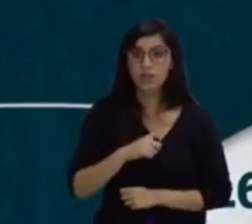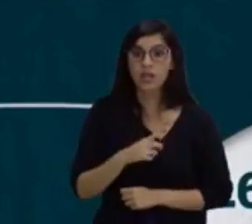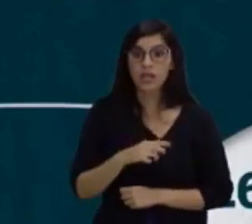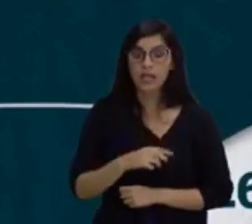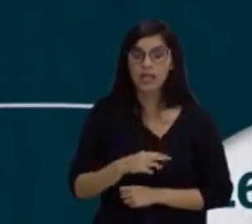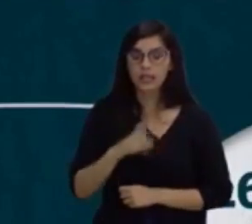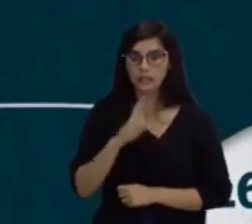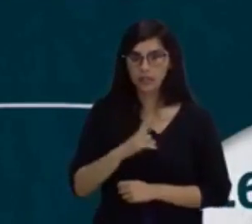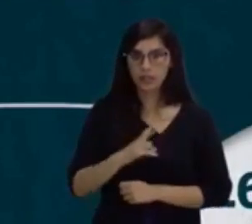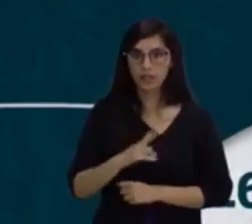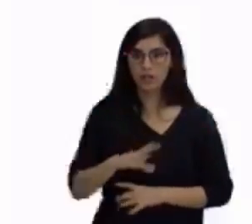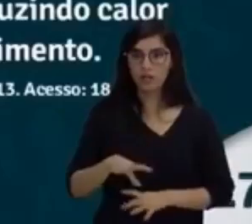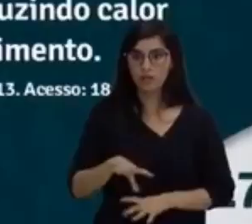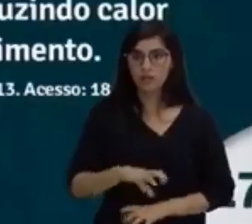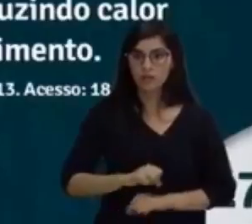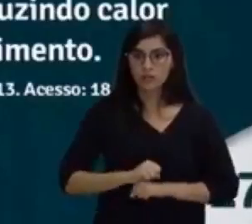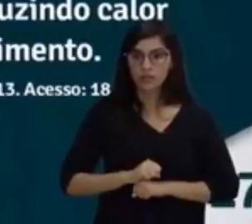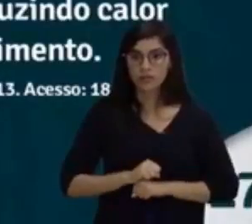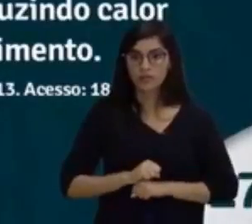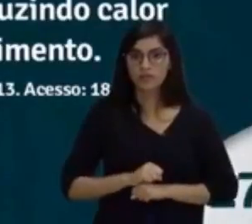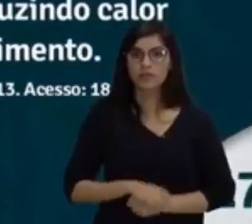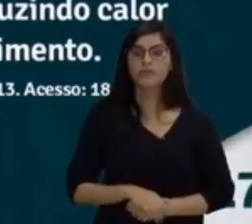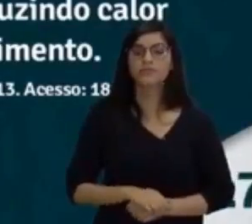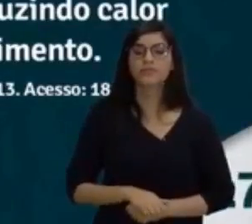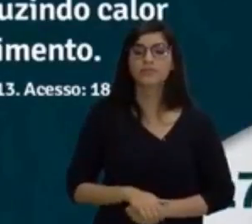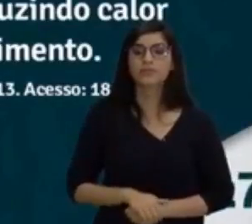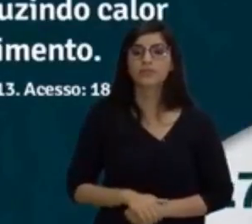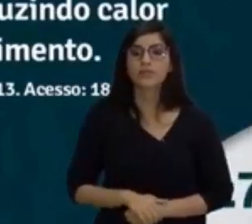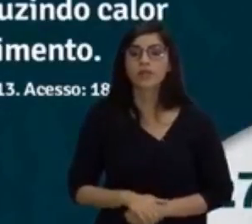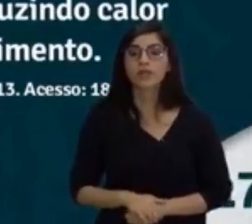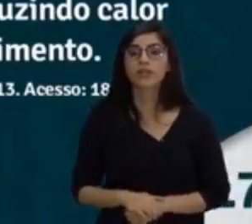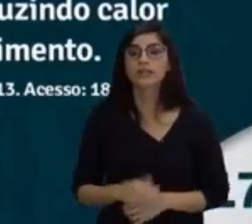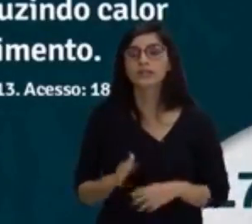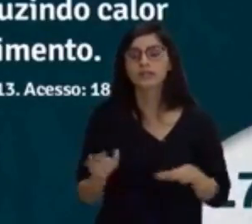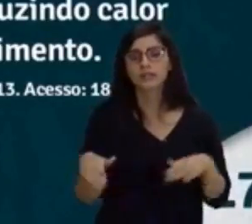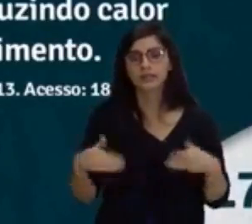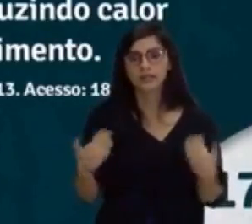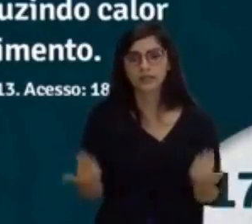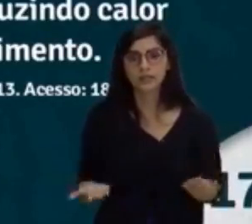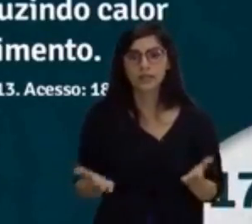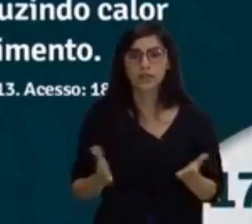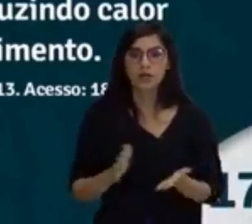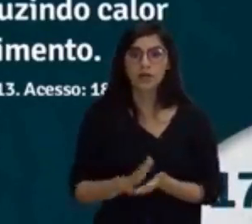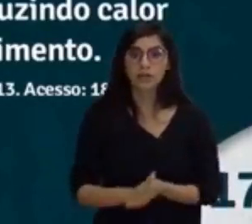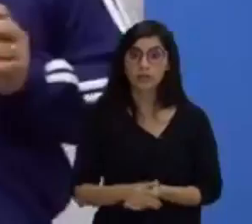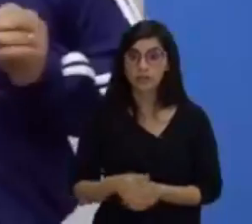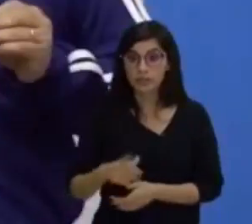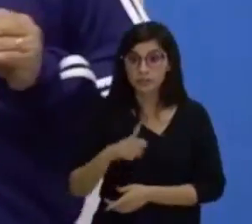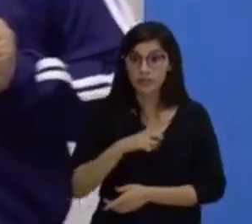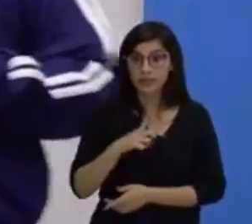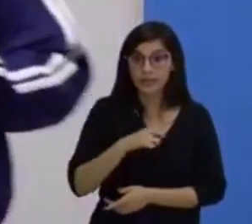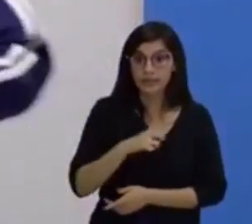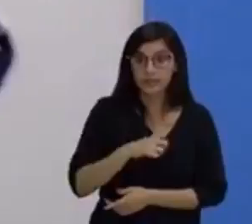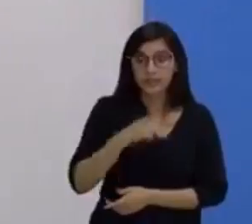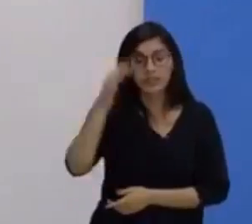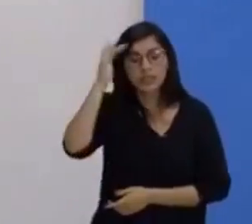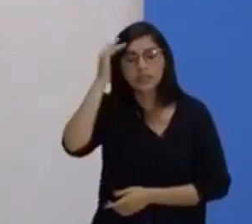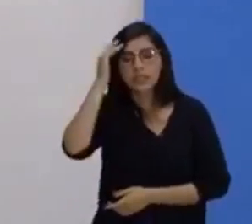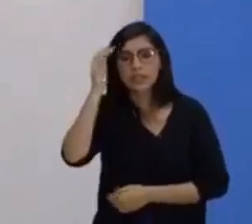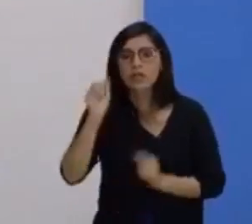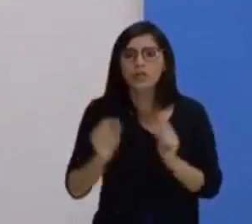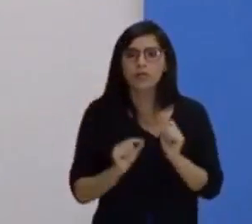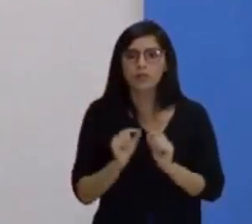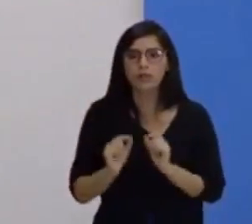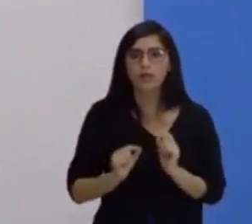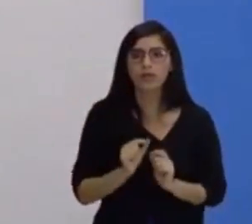contração muscular. Tudo bem aí? Então, para isso, gente, nós vamos precisar entender também mais algumas outras